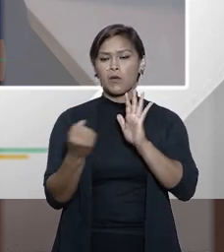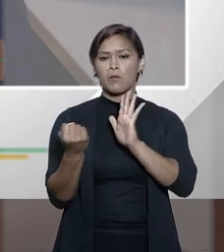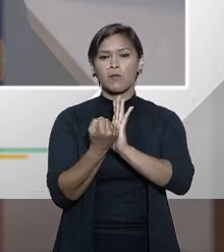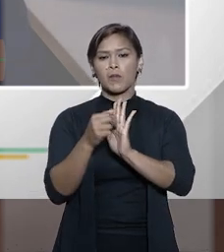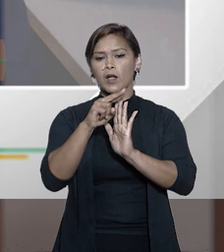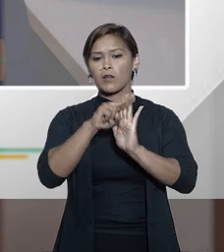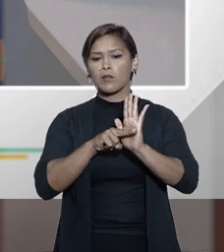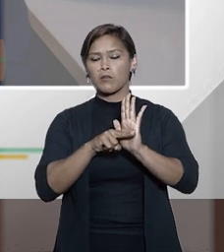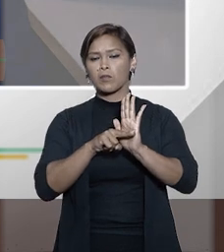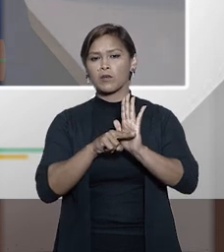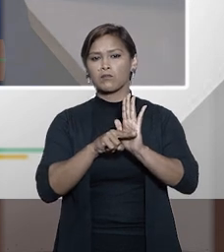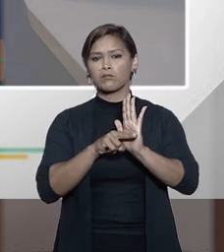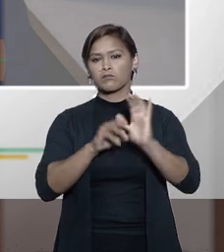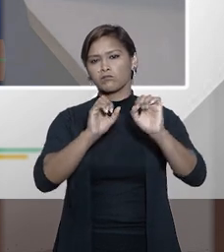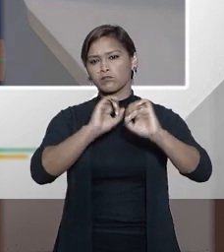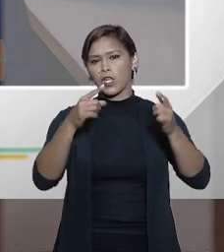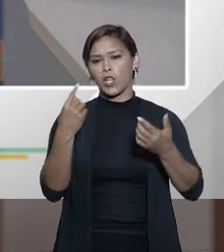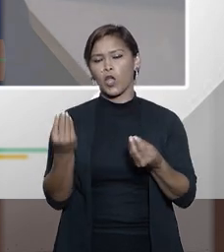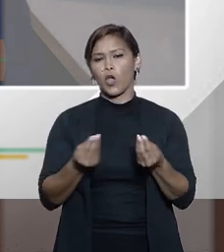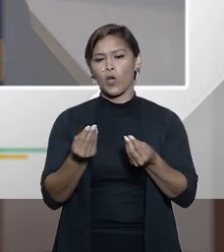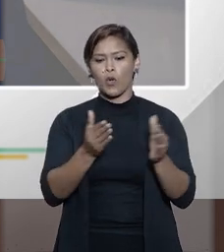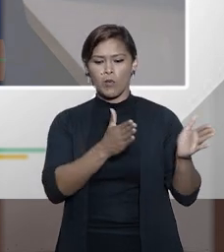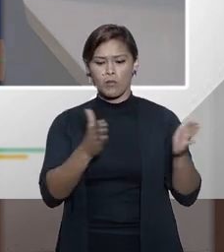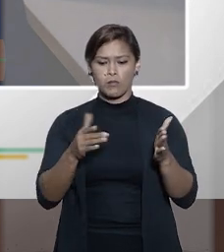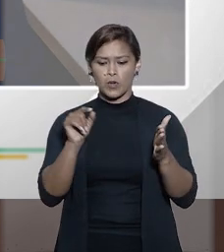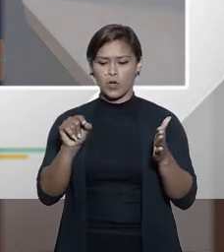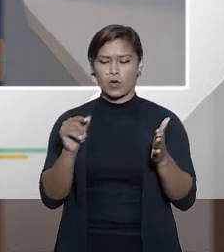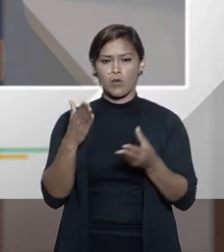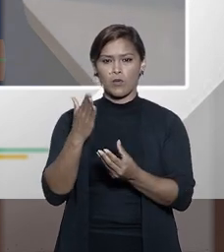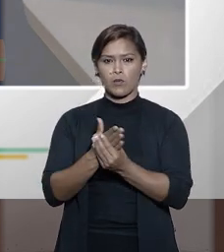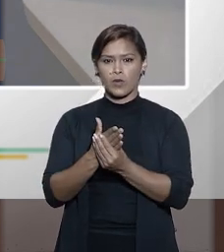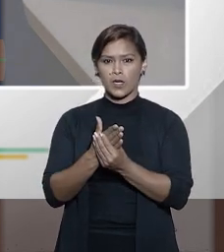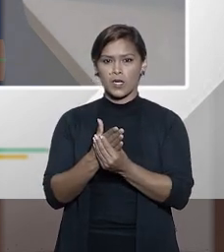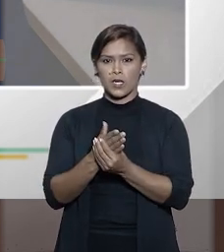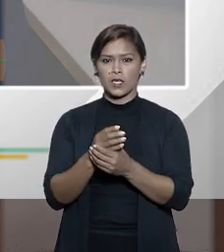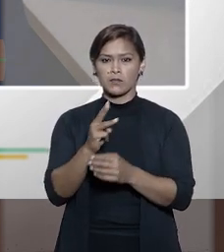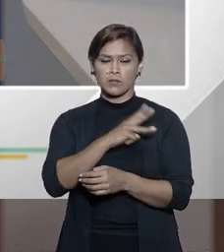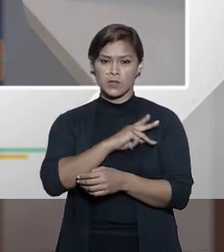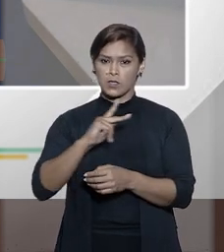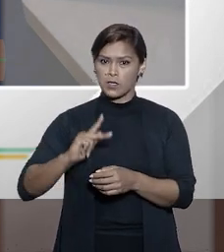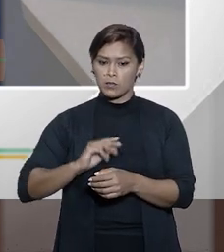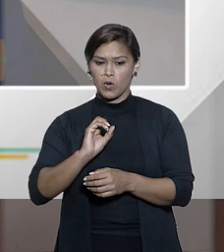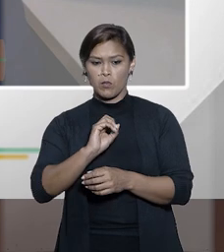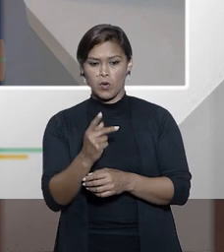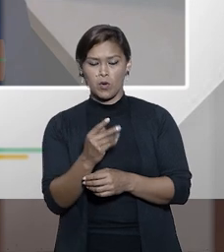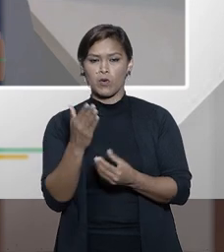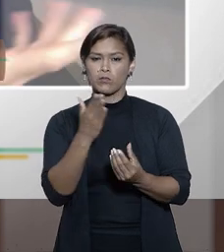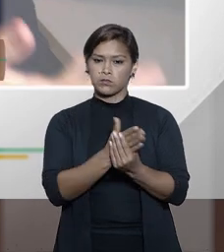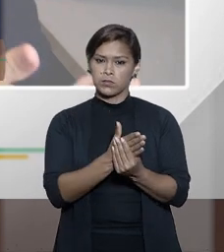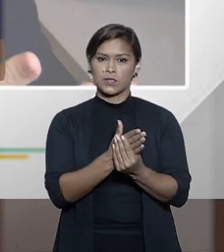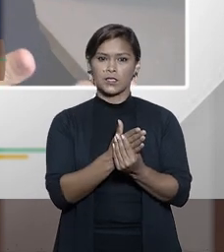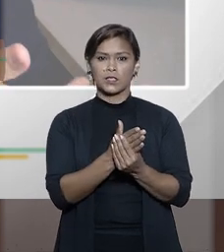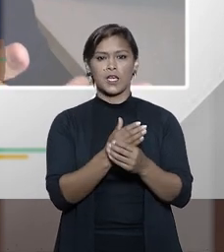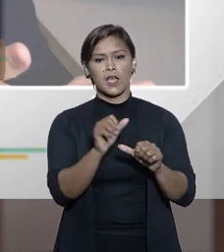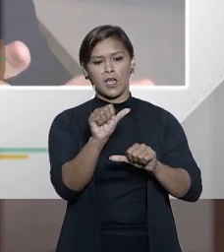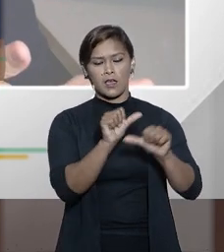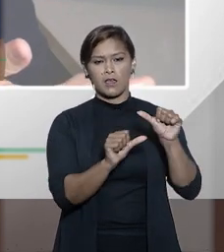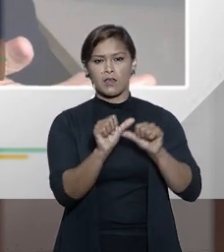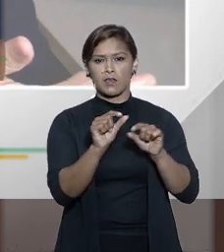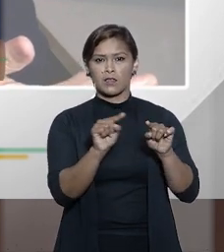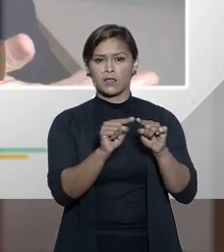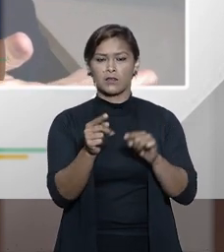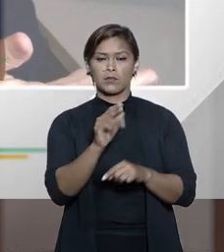marco normativo claro sobre quando um caso é tramitado pelo Ministério Público ou quando o caso é tramitado pela